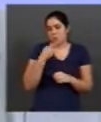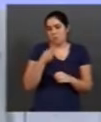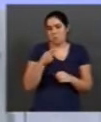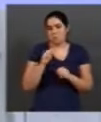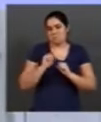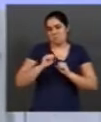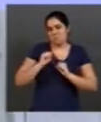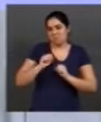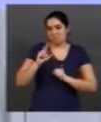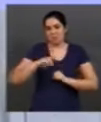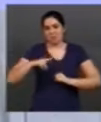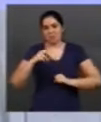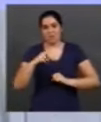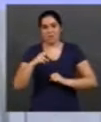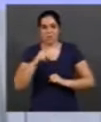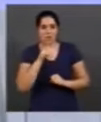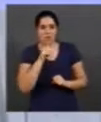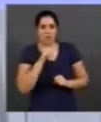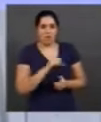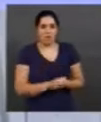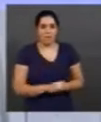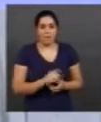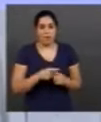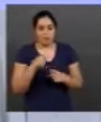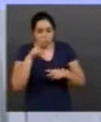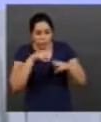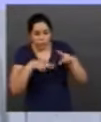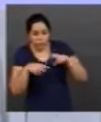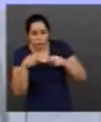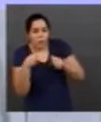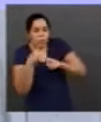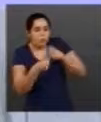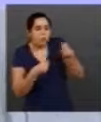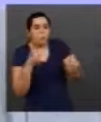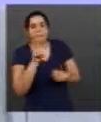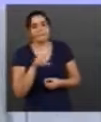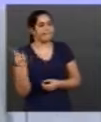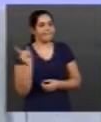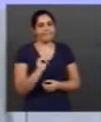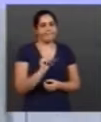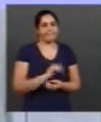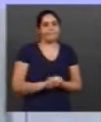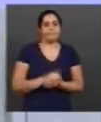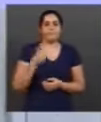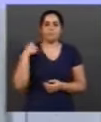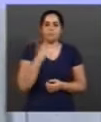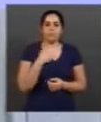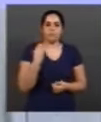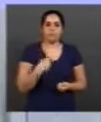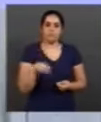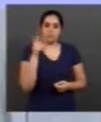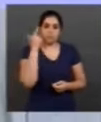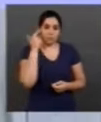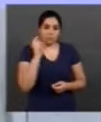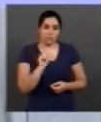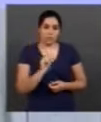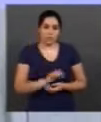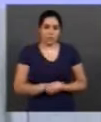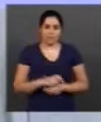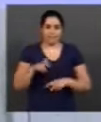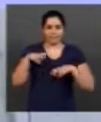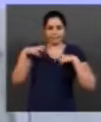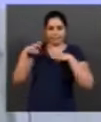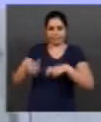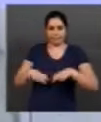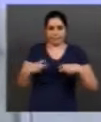em geral não se faz um monitoramento adequado dessa água. Uma coisa que a gente tem que pensar é o seguinte, o próprio produtor fazendo mau uso dessa água, na